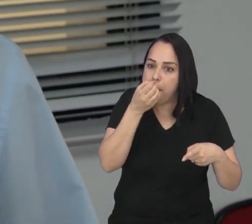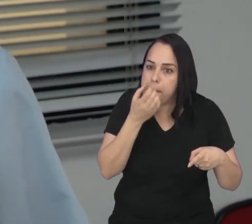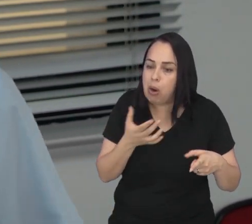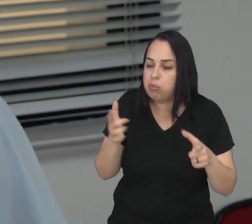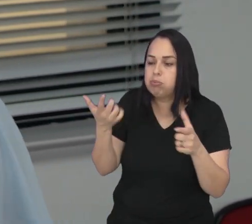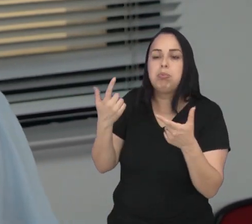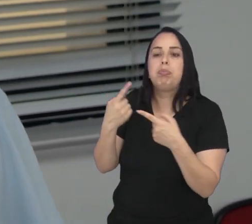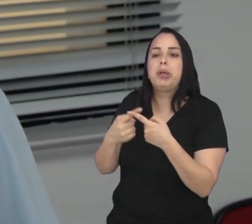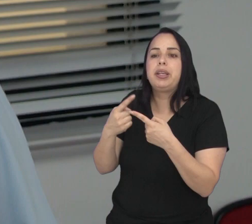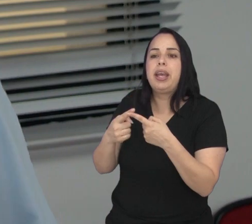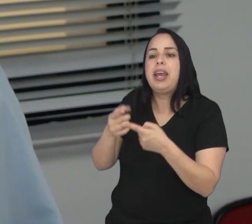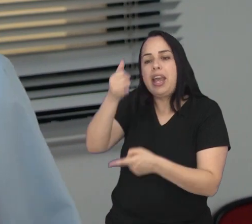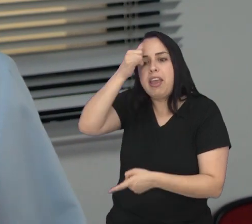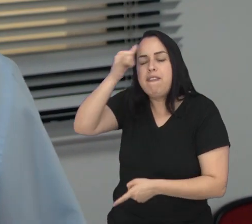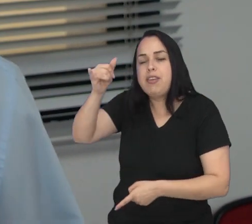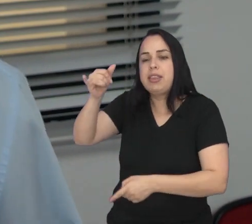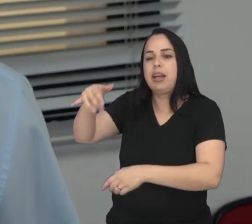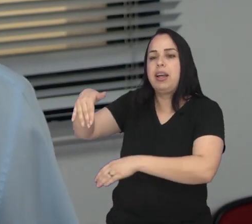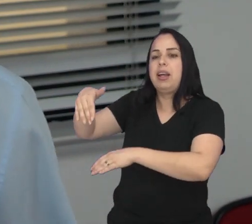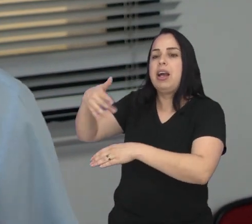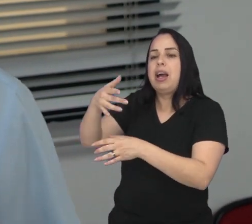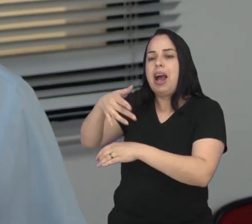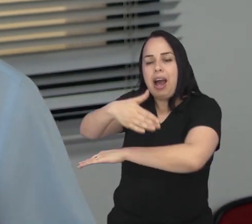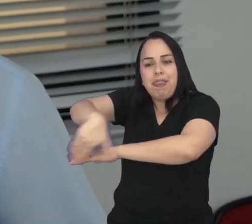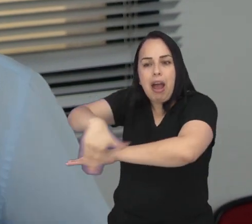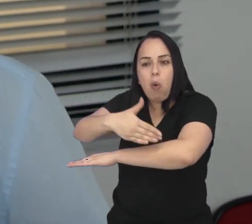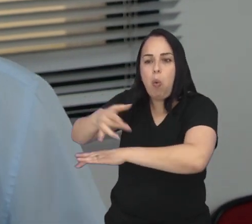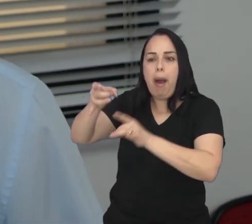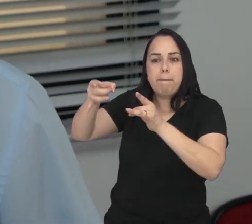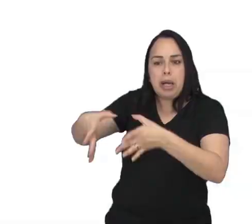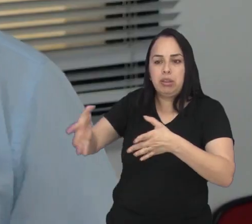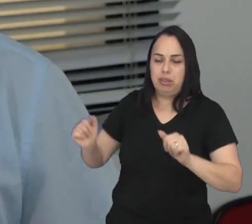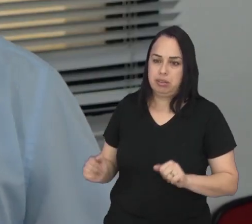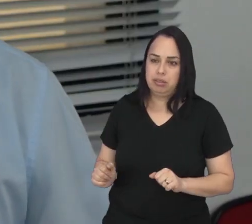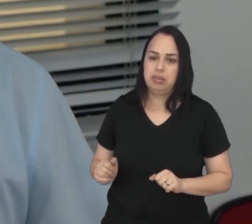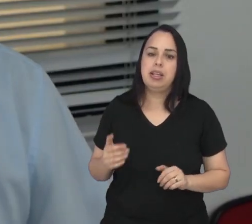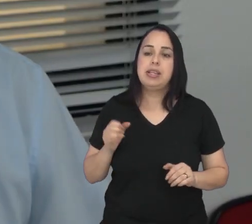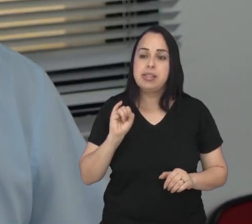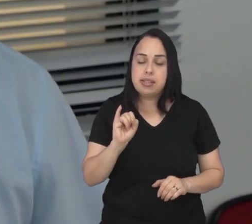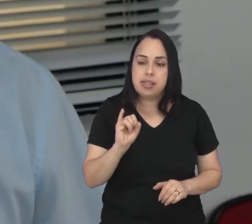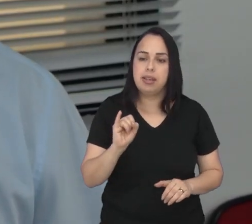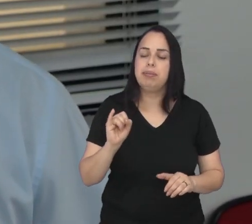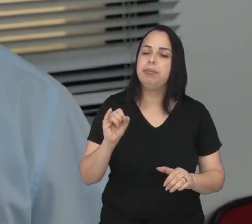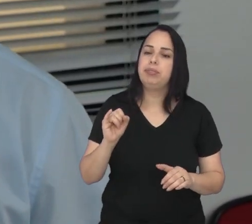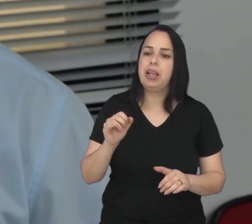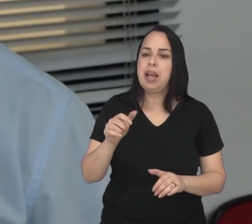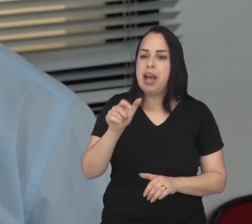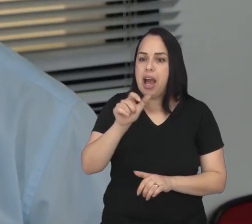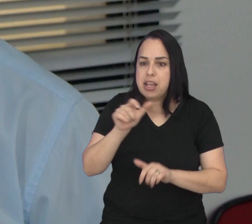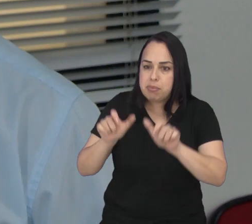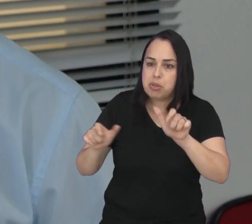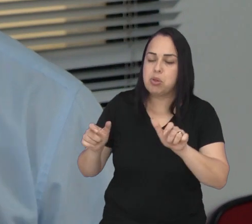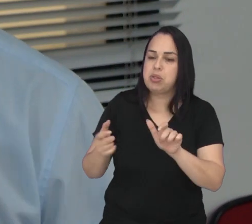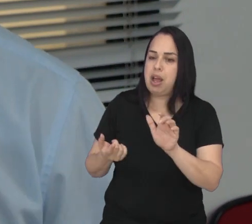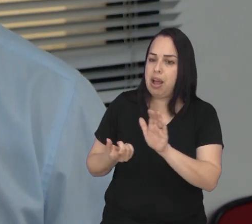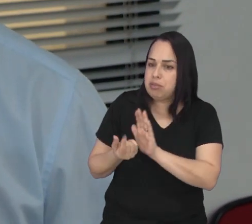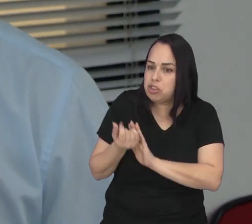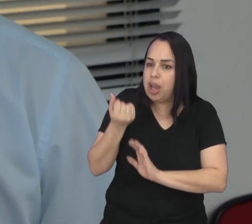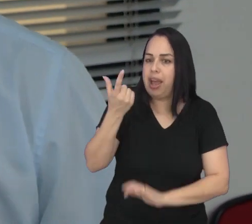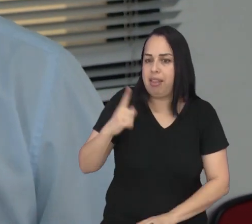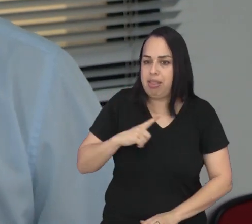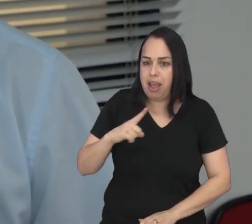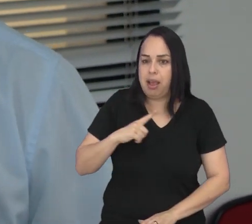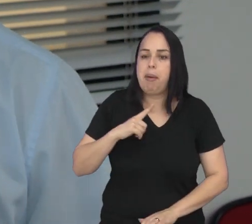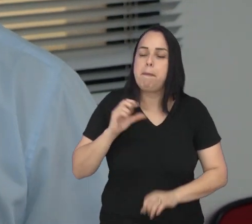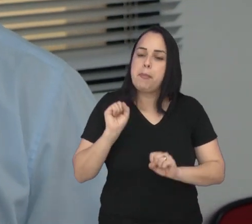através da castração. Não tem um outro caminho, eu não vejo outra saída. Se as instituições tiverem mais condições financeiras também,